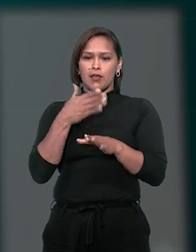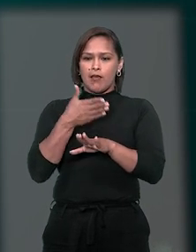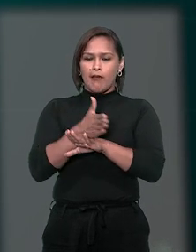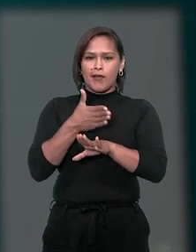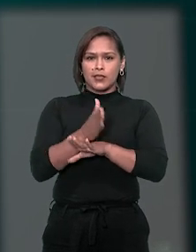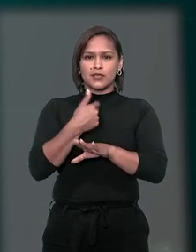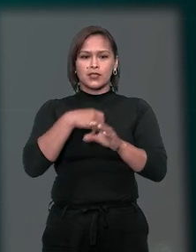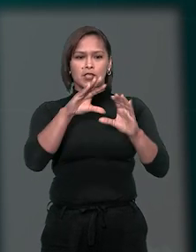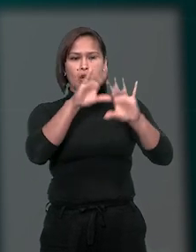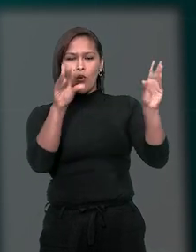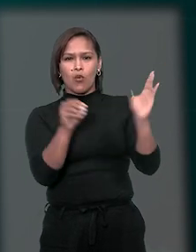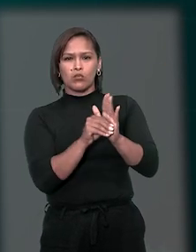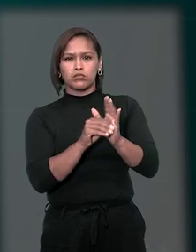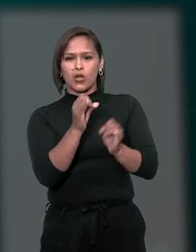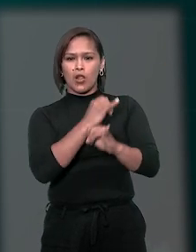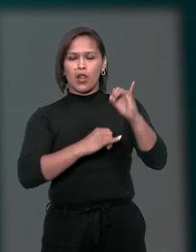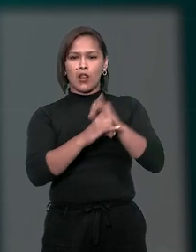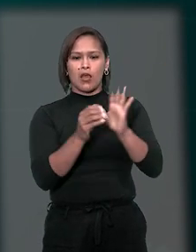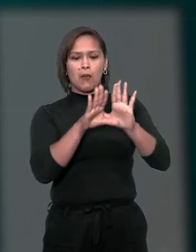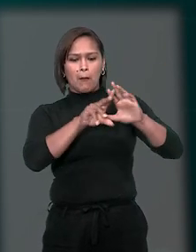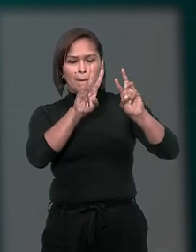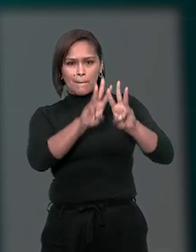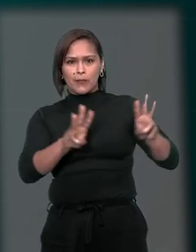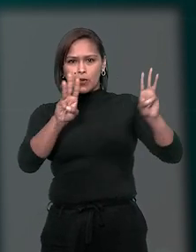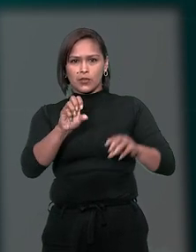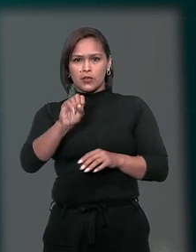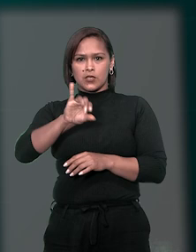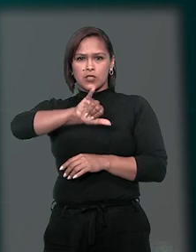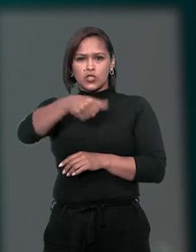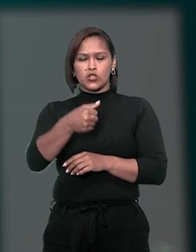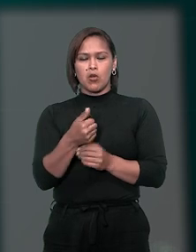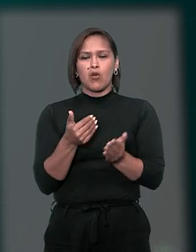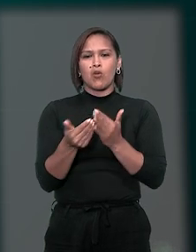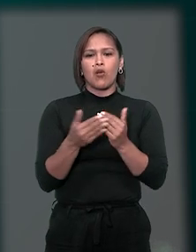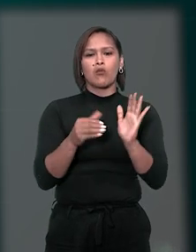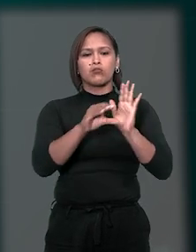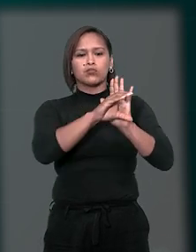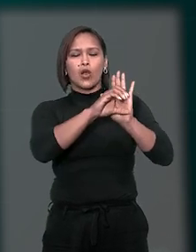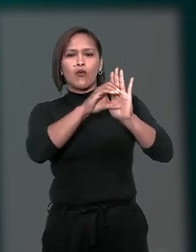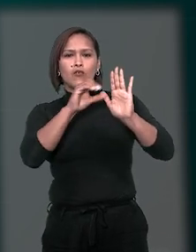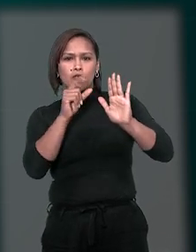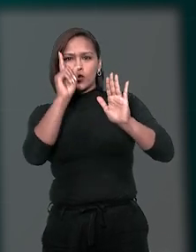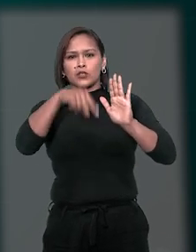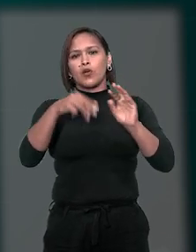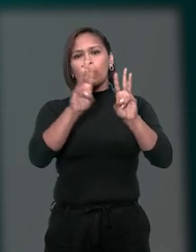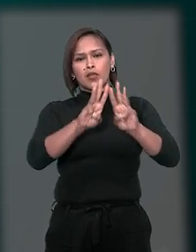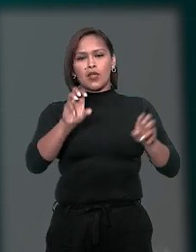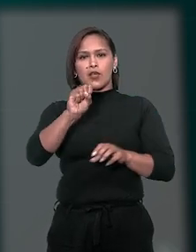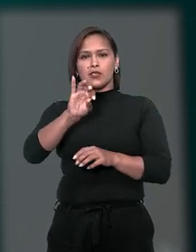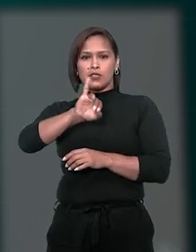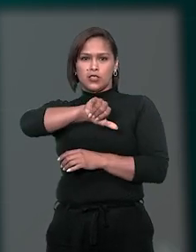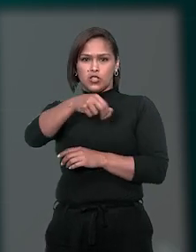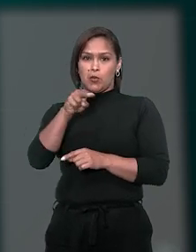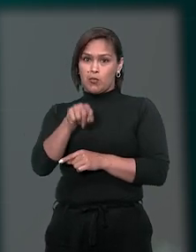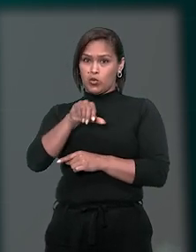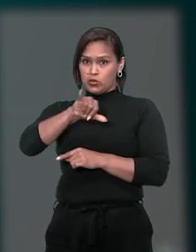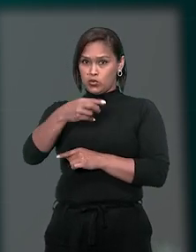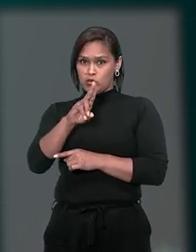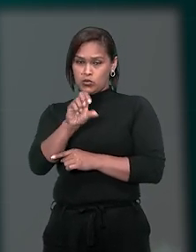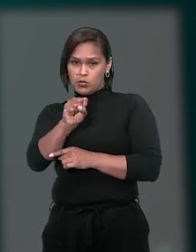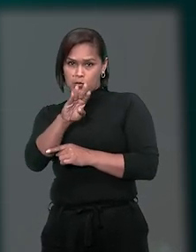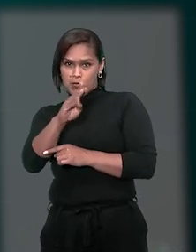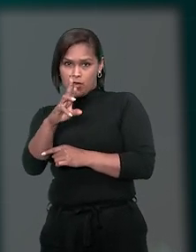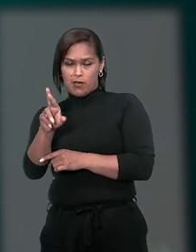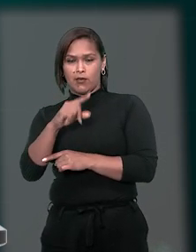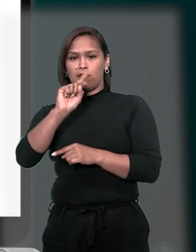Para acessar o conteúdo online, entre no portal do STJ usando qualquer navegador pelo endereço stj.jus